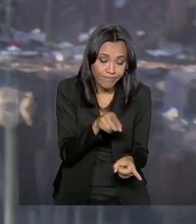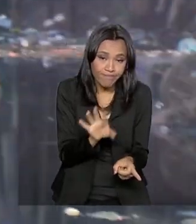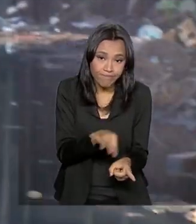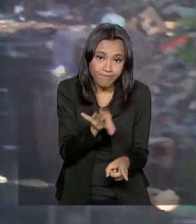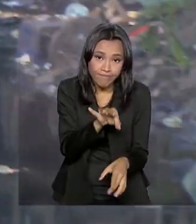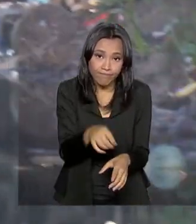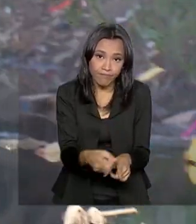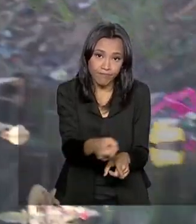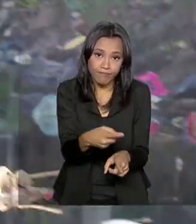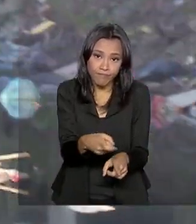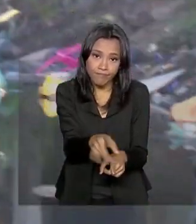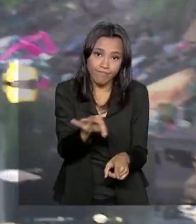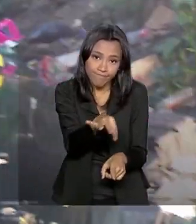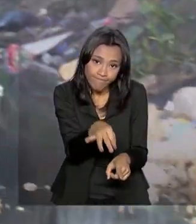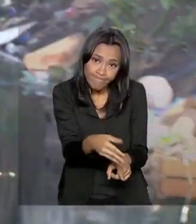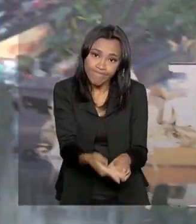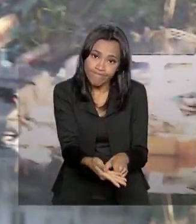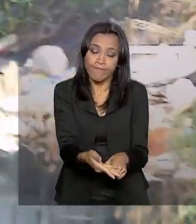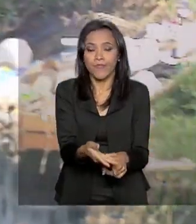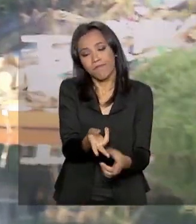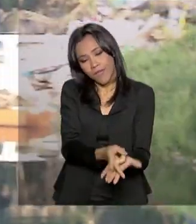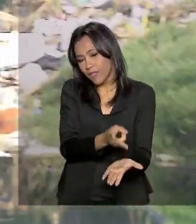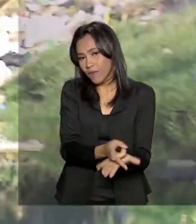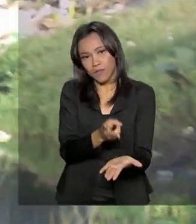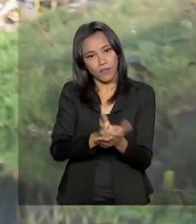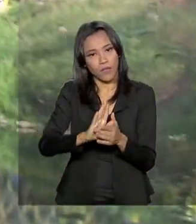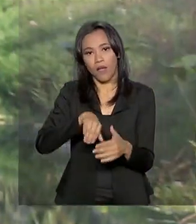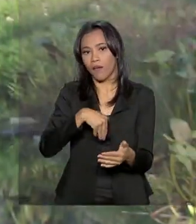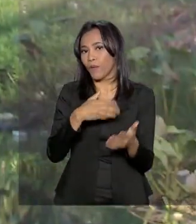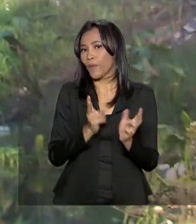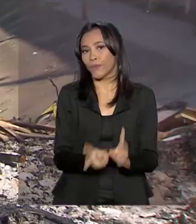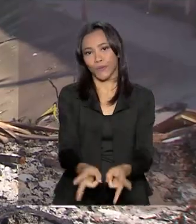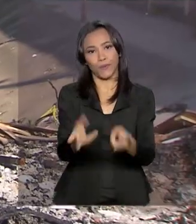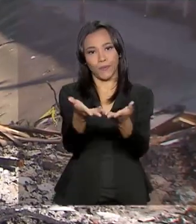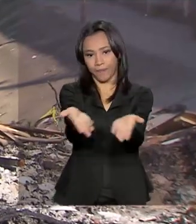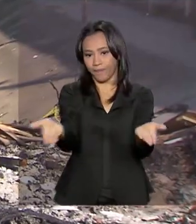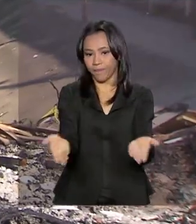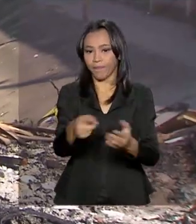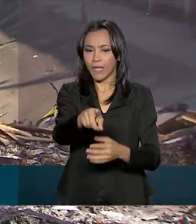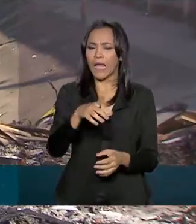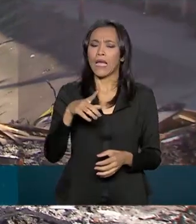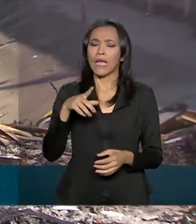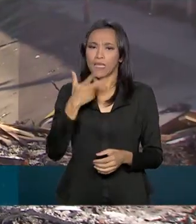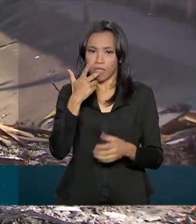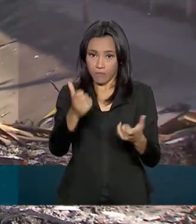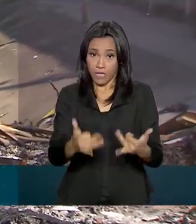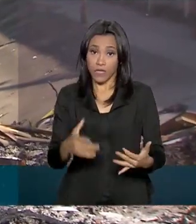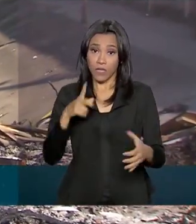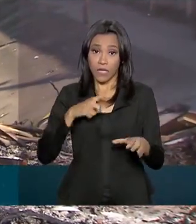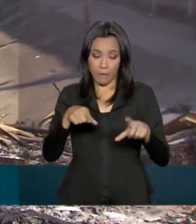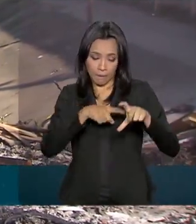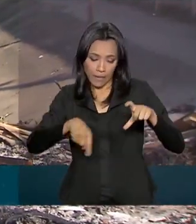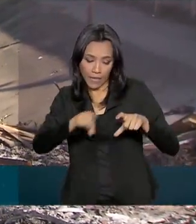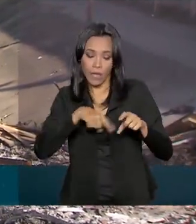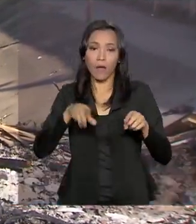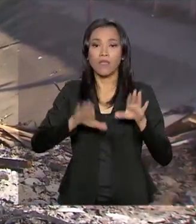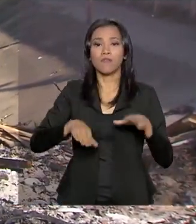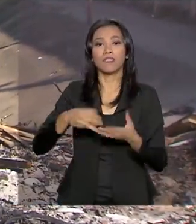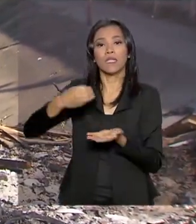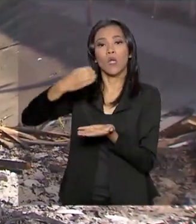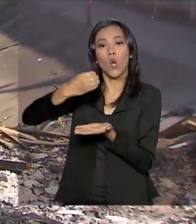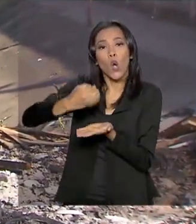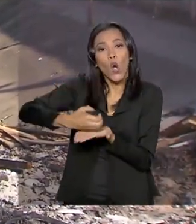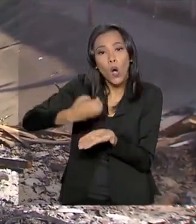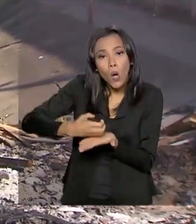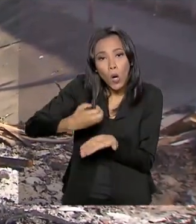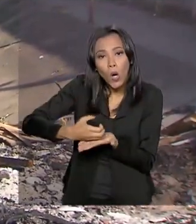Mesmo assim, muitos lugares continuam deste jeito. Tem pneu, às vezes tem aqueles copinhos de Danone, tem um